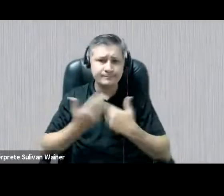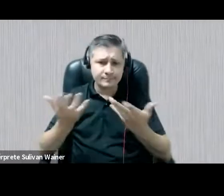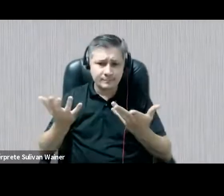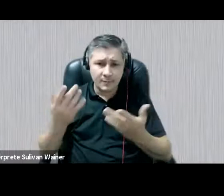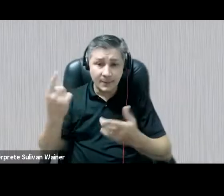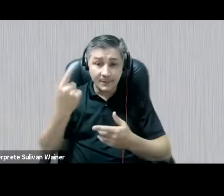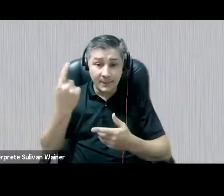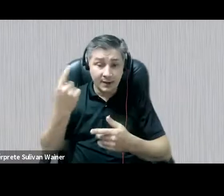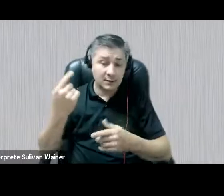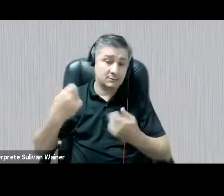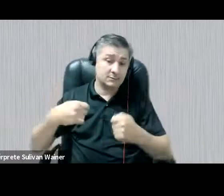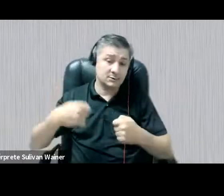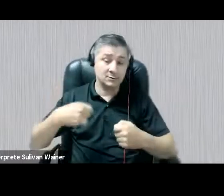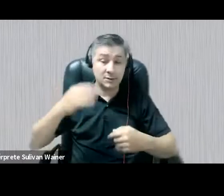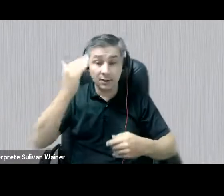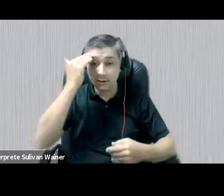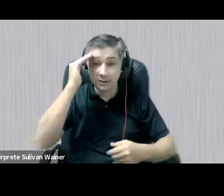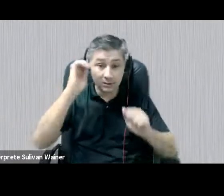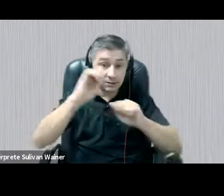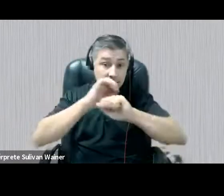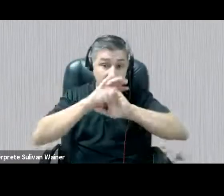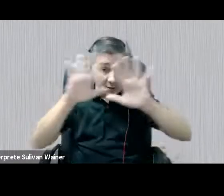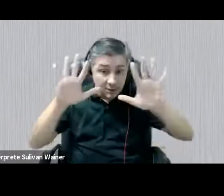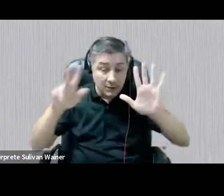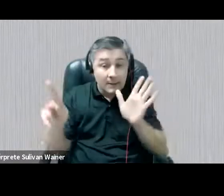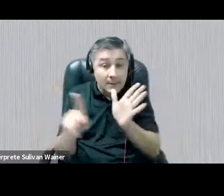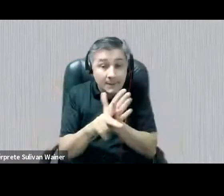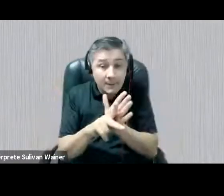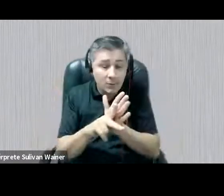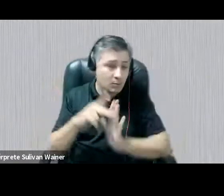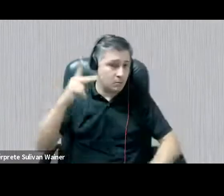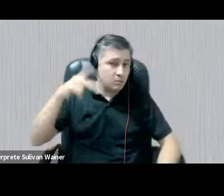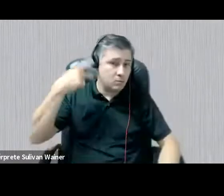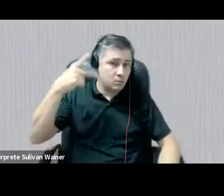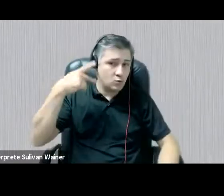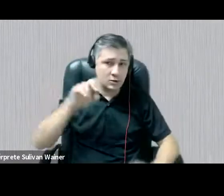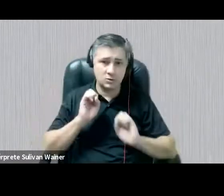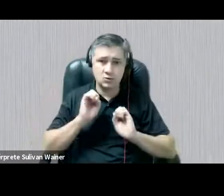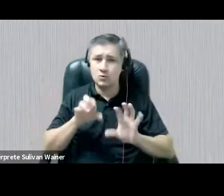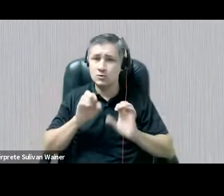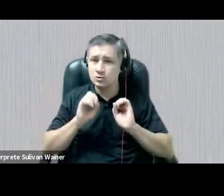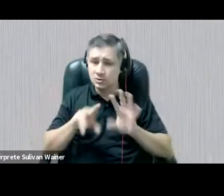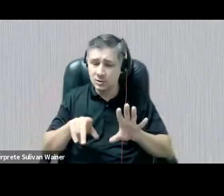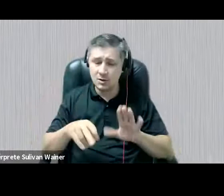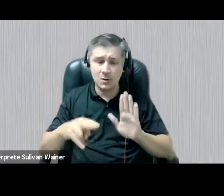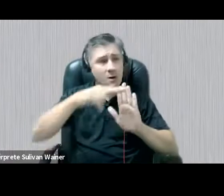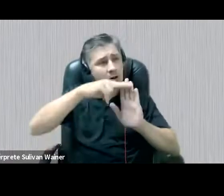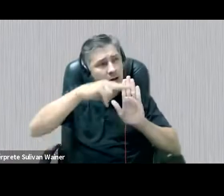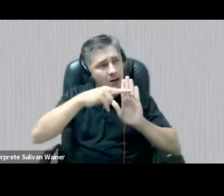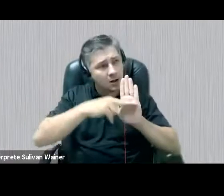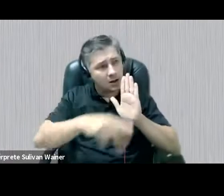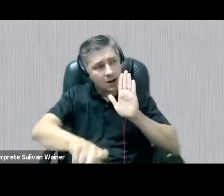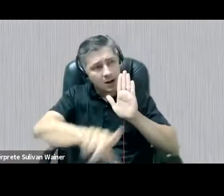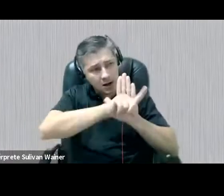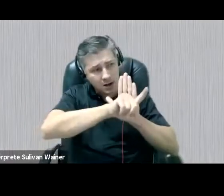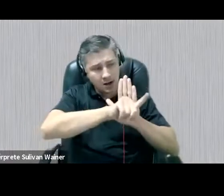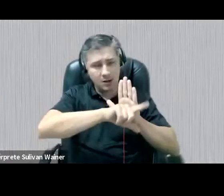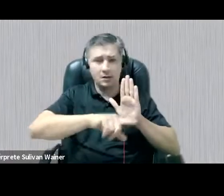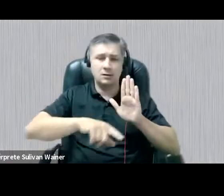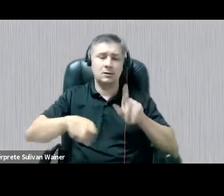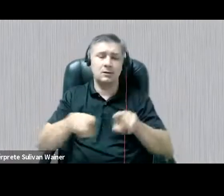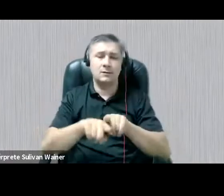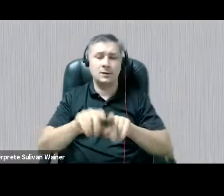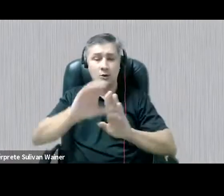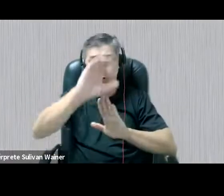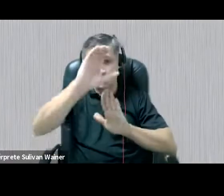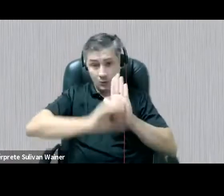mão a necessidade de compreender a própria política educacional, as normativas legais e curriculares que nos últimos